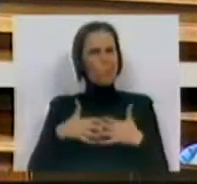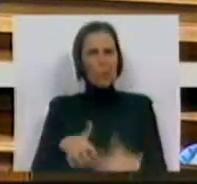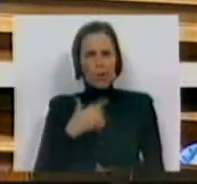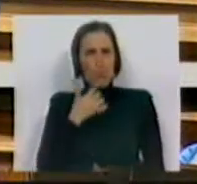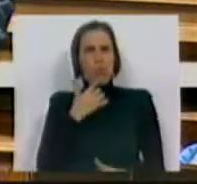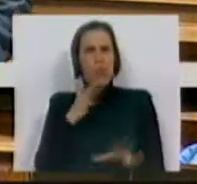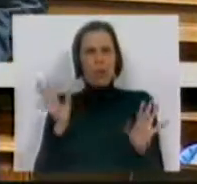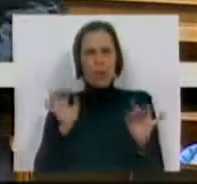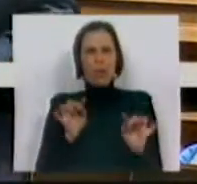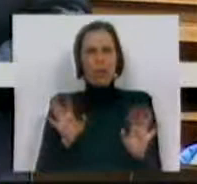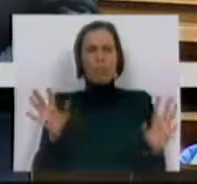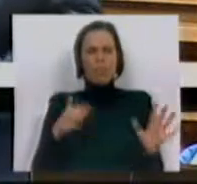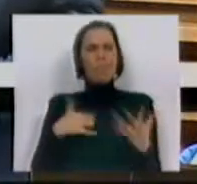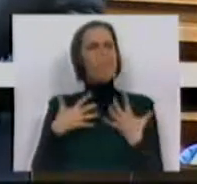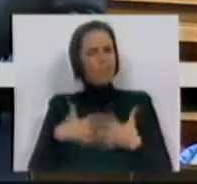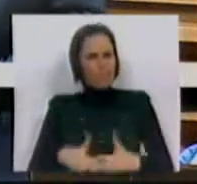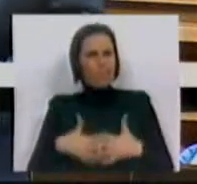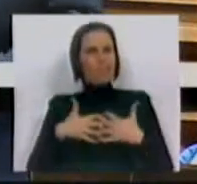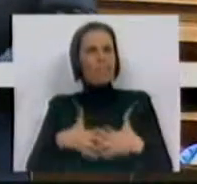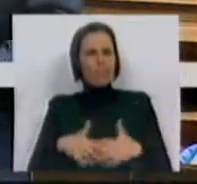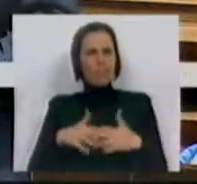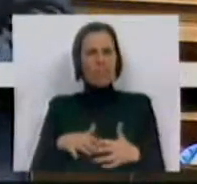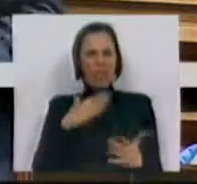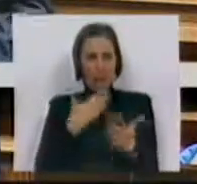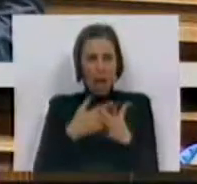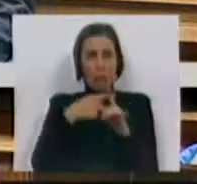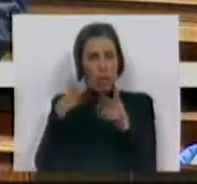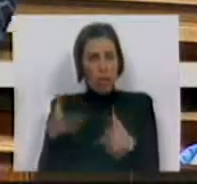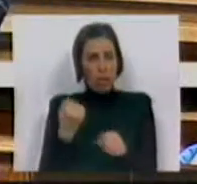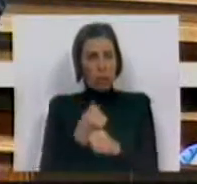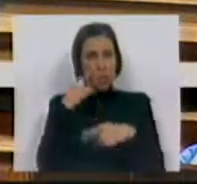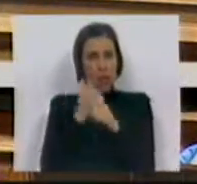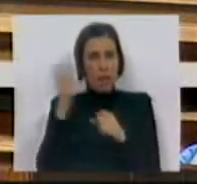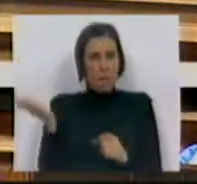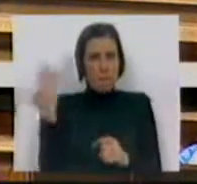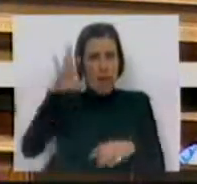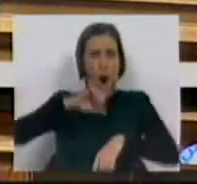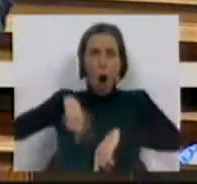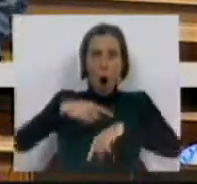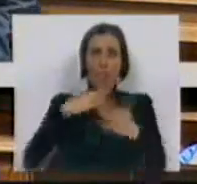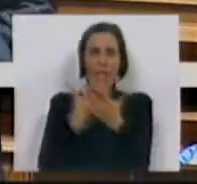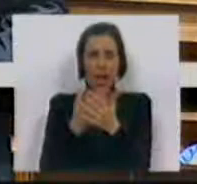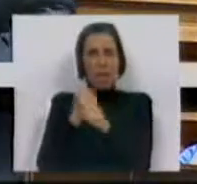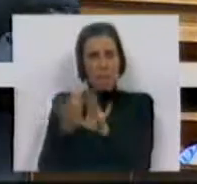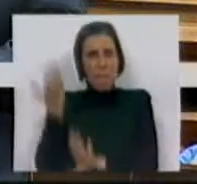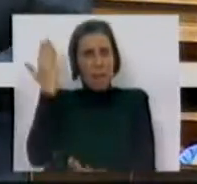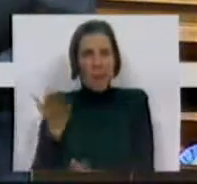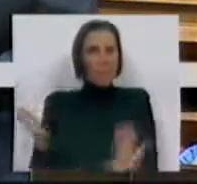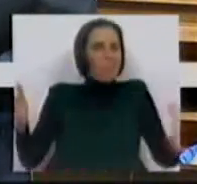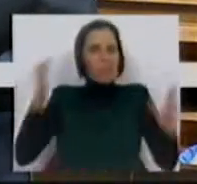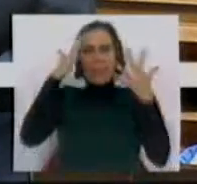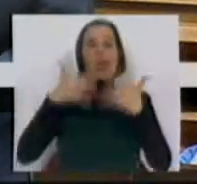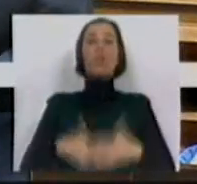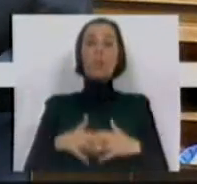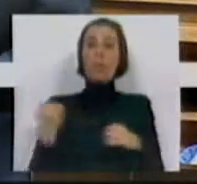nisso, temos muitas dúvidas de que haja ganhos de produtividade na função pública só por mais horas de trabalho e temos muitas